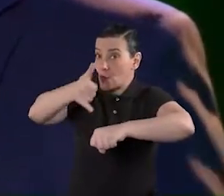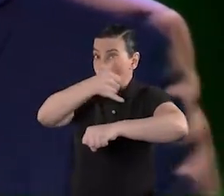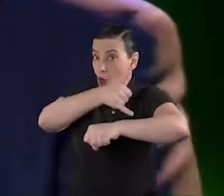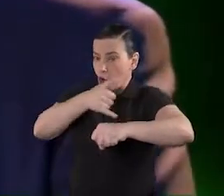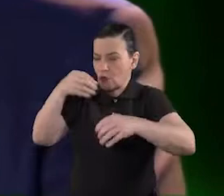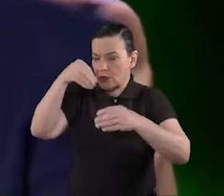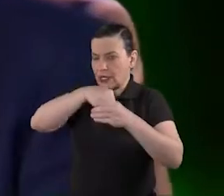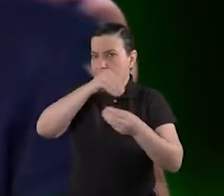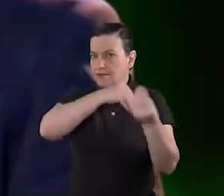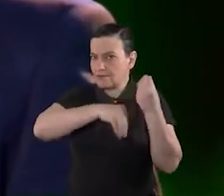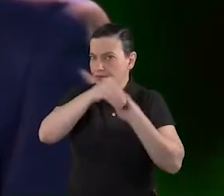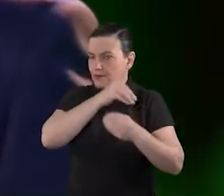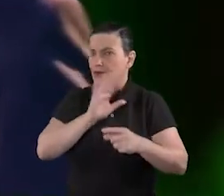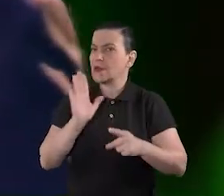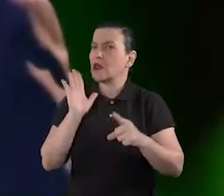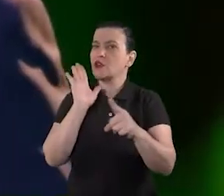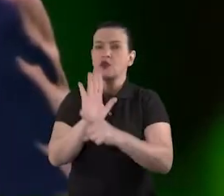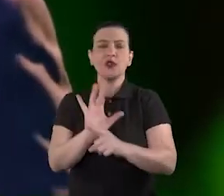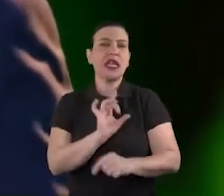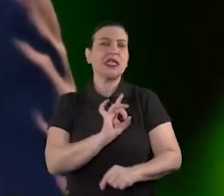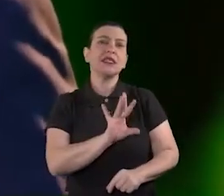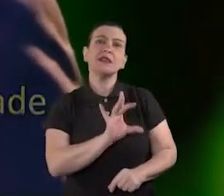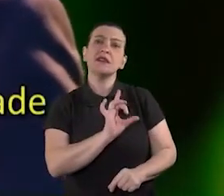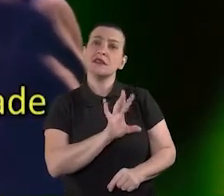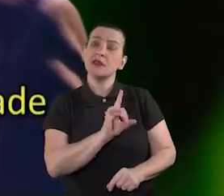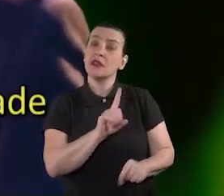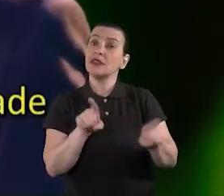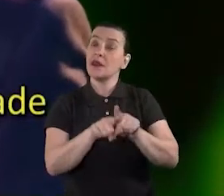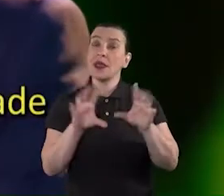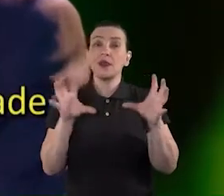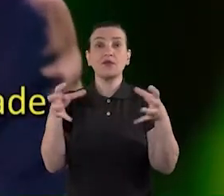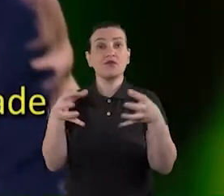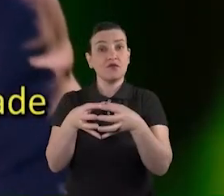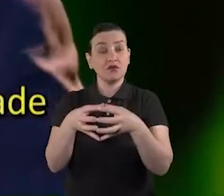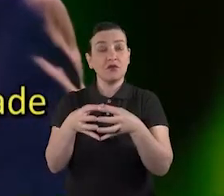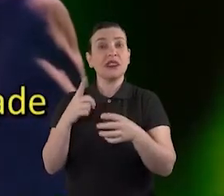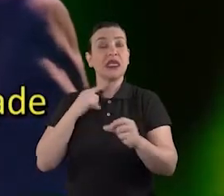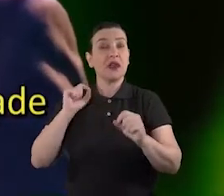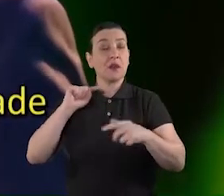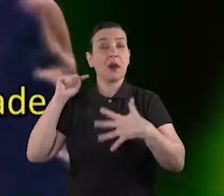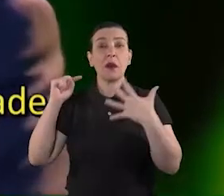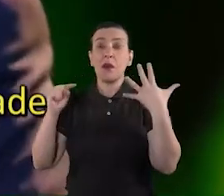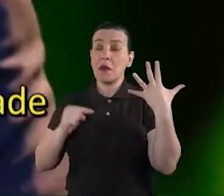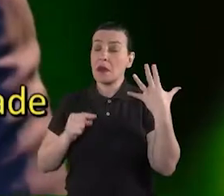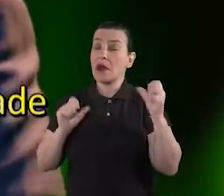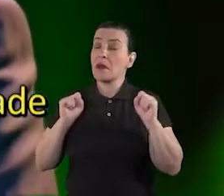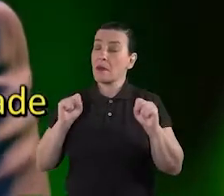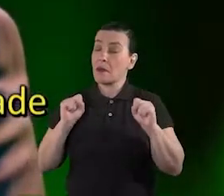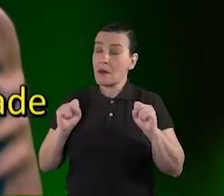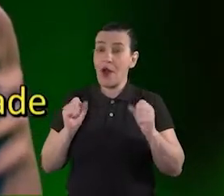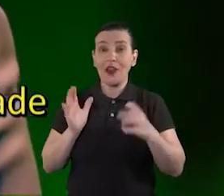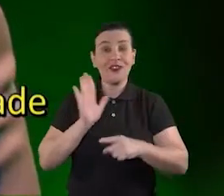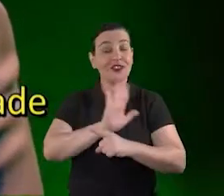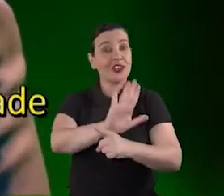encontrado nesse mix seja útil por si só coletivamente ele tem mais probabilidade de atender as nossas